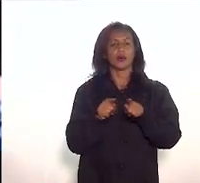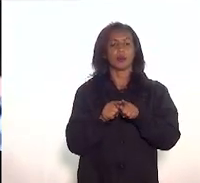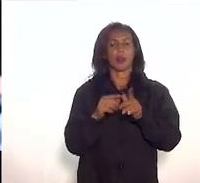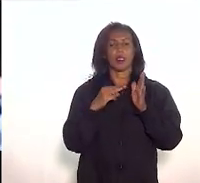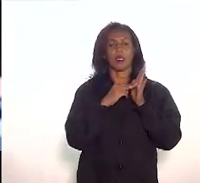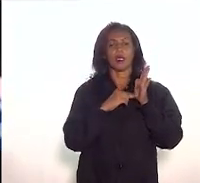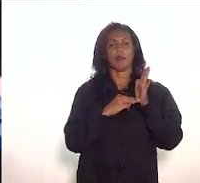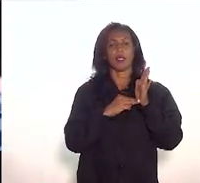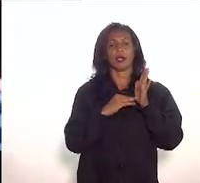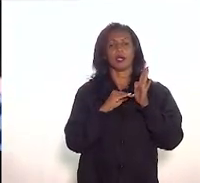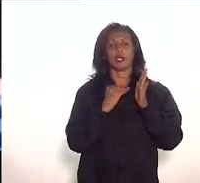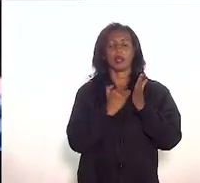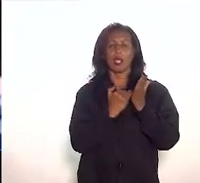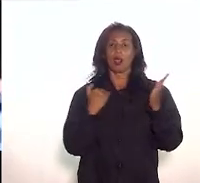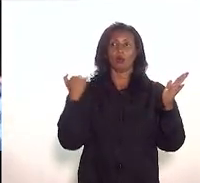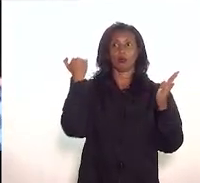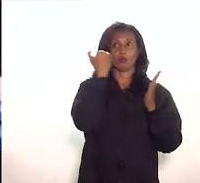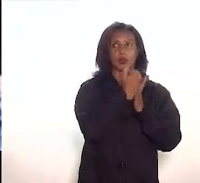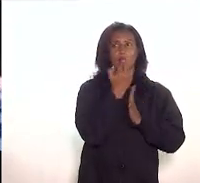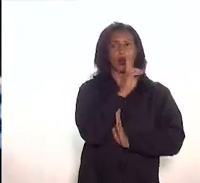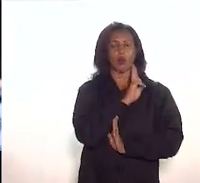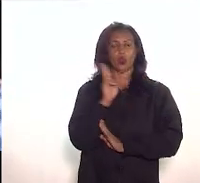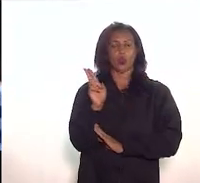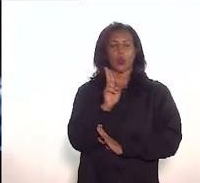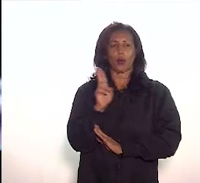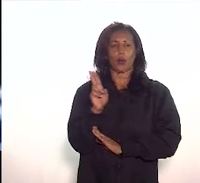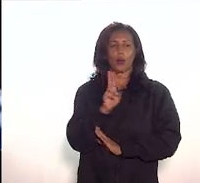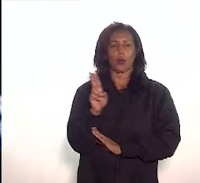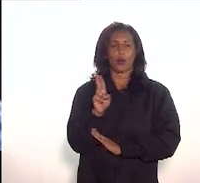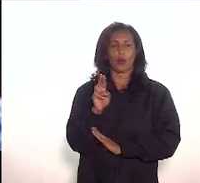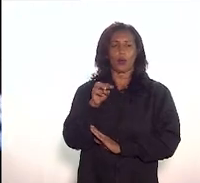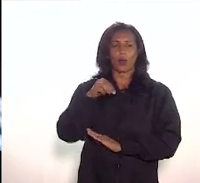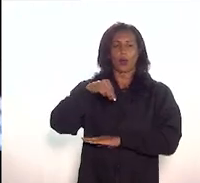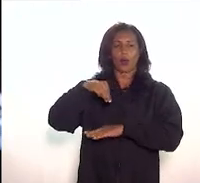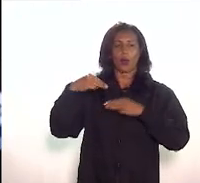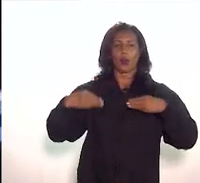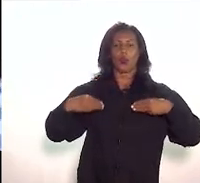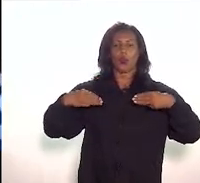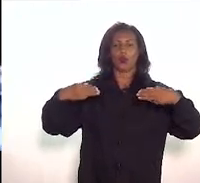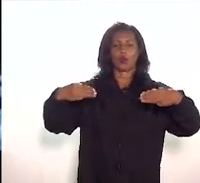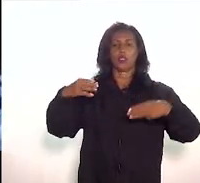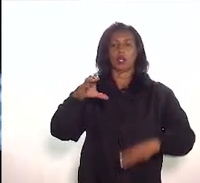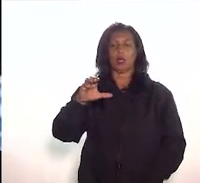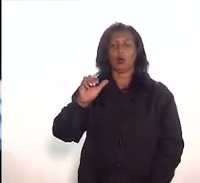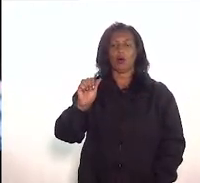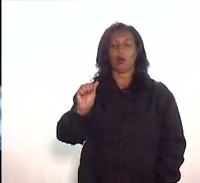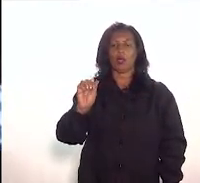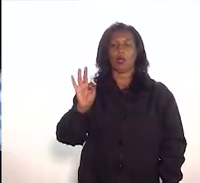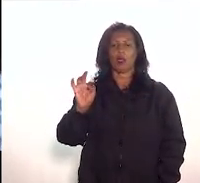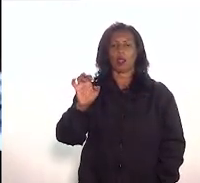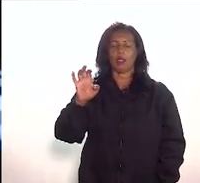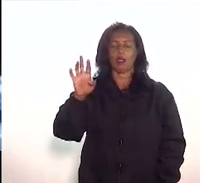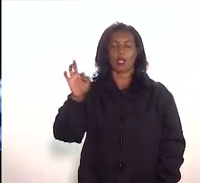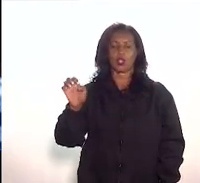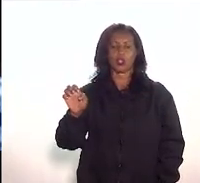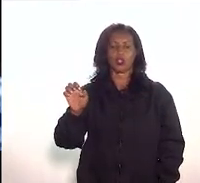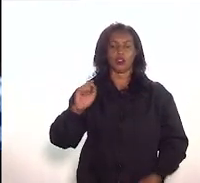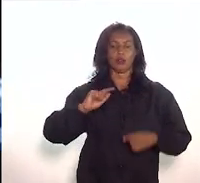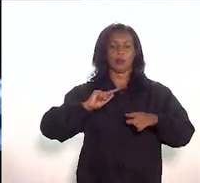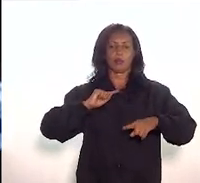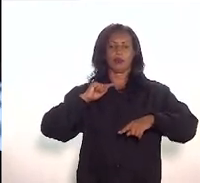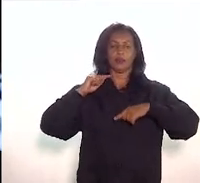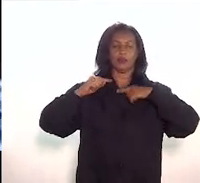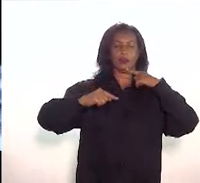emenda que altera o nome do Museu de Arquitetura Urbana do Capete para a Circuito Turístico Lúcio Costa. Eu